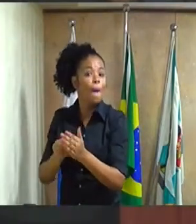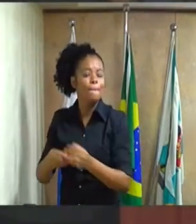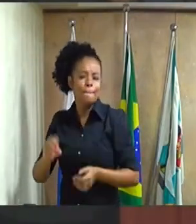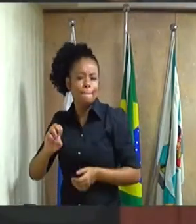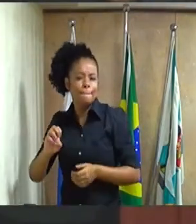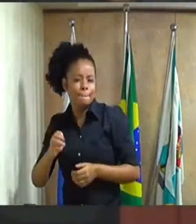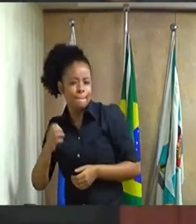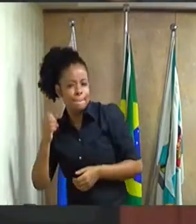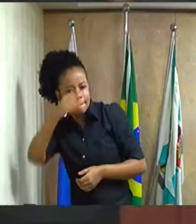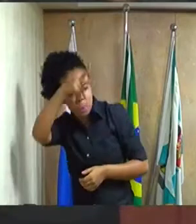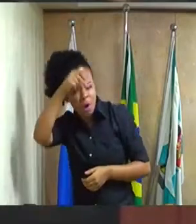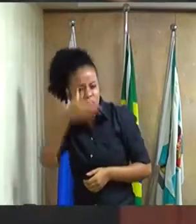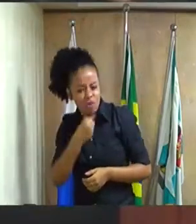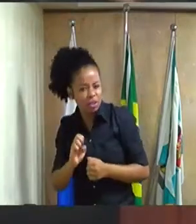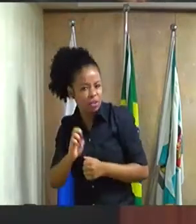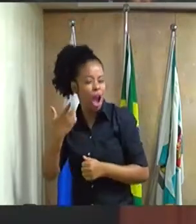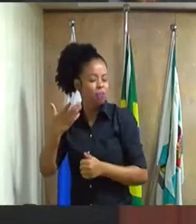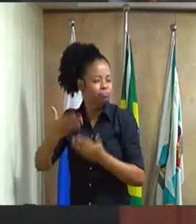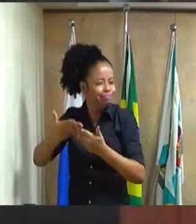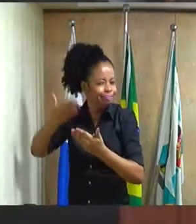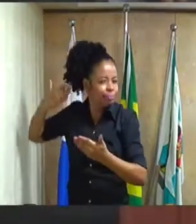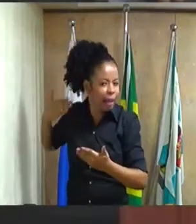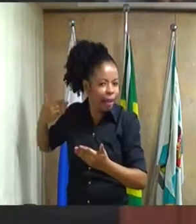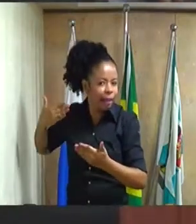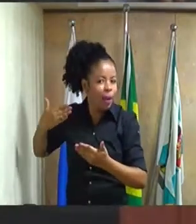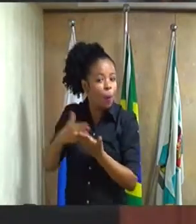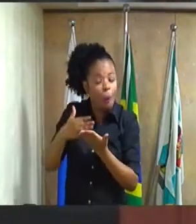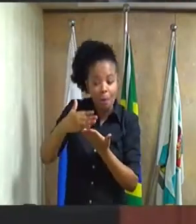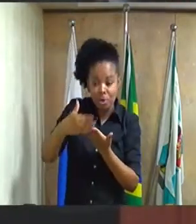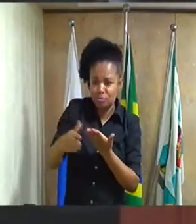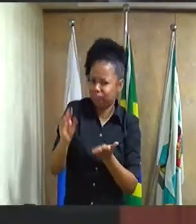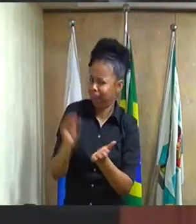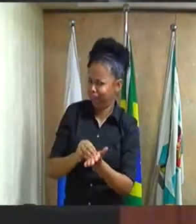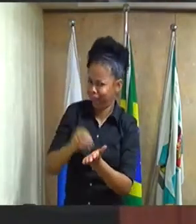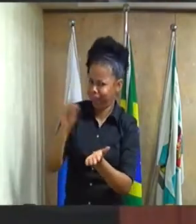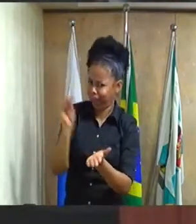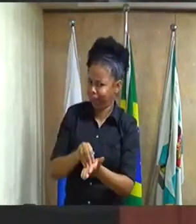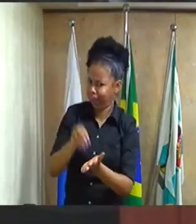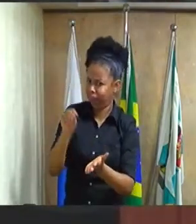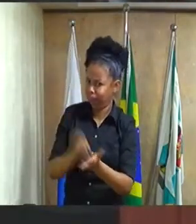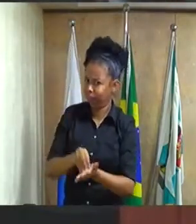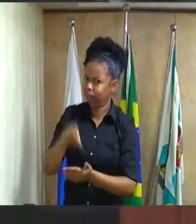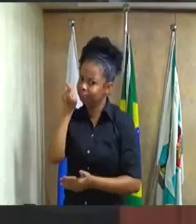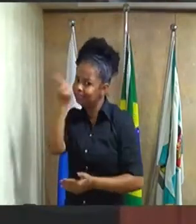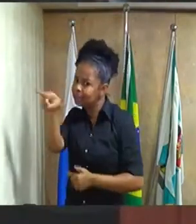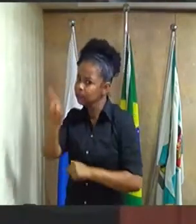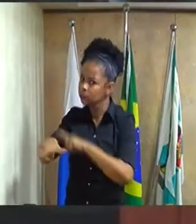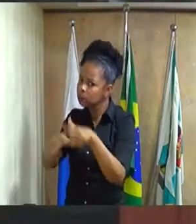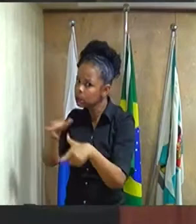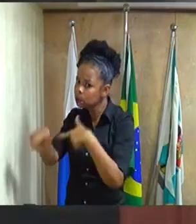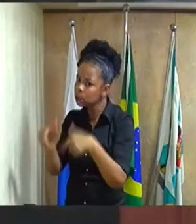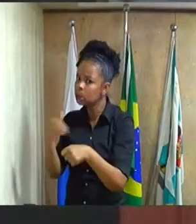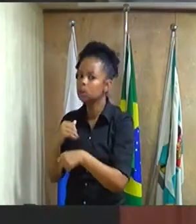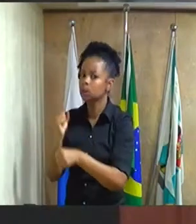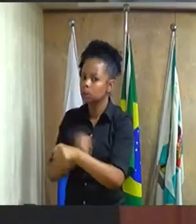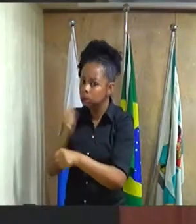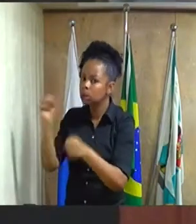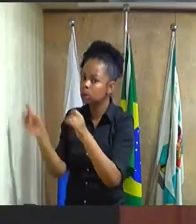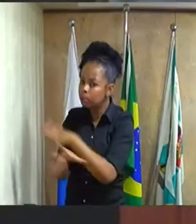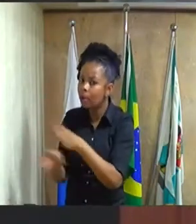é, começou, a obra quase terminada e por um implório legal,